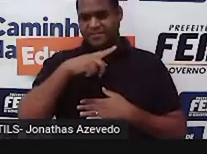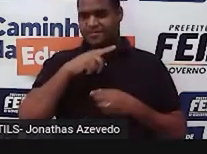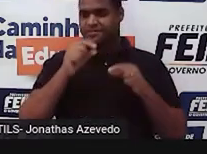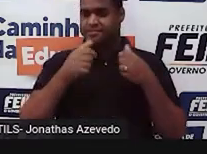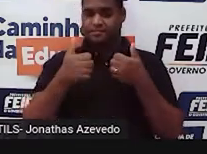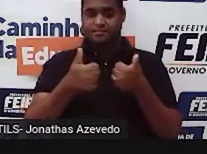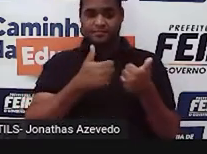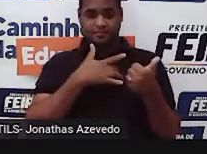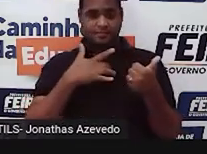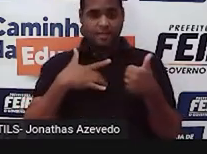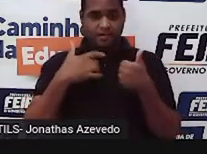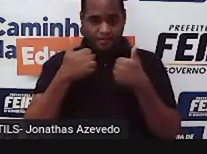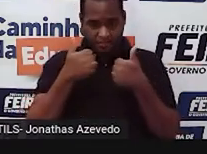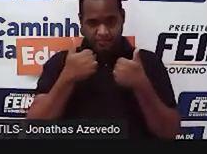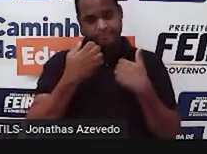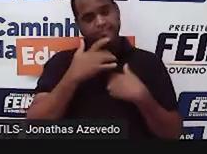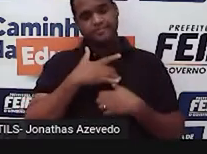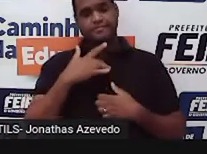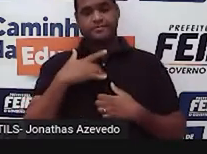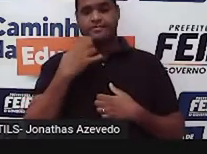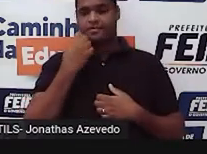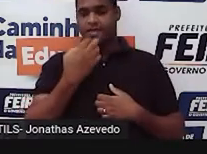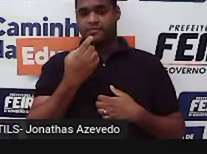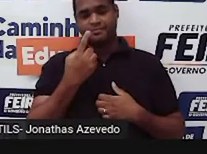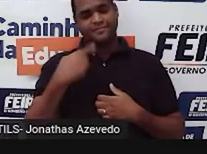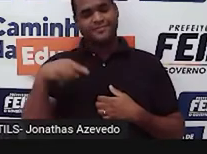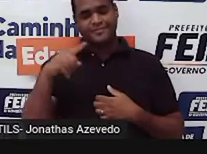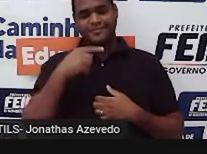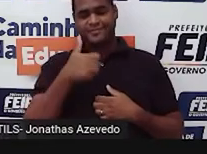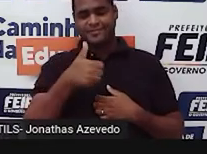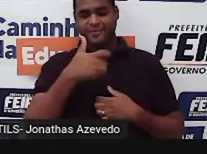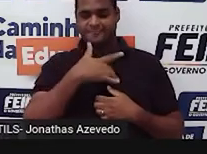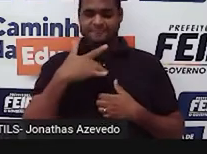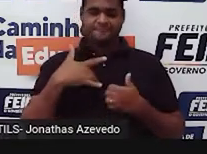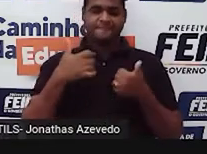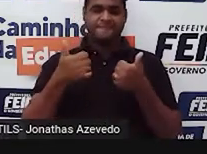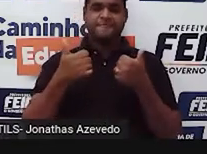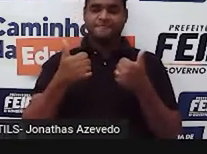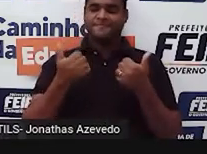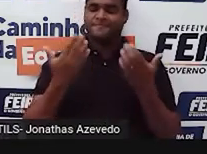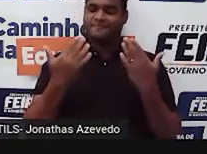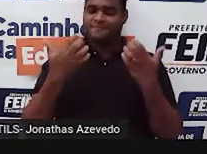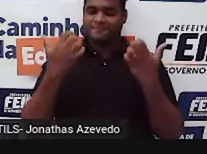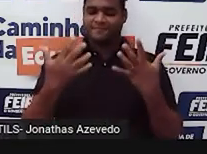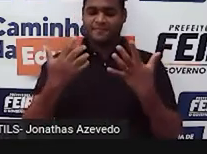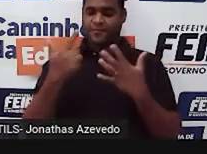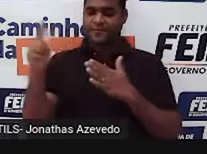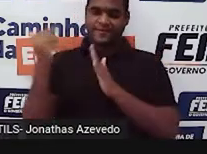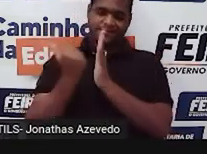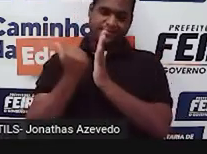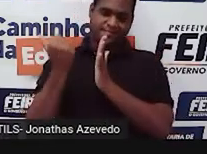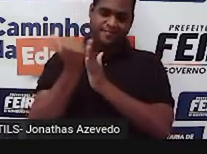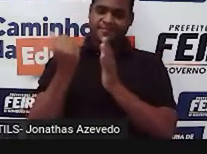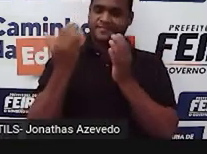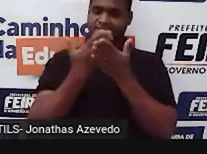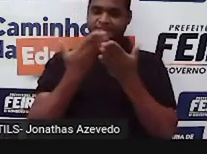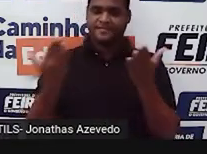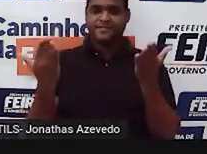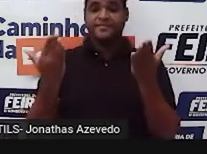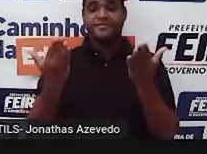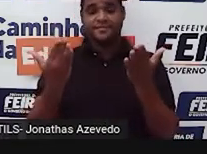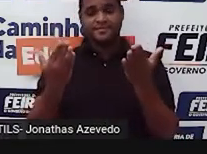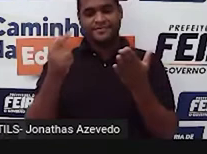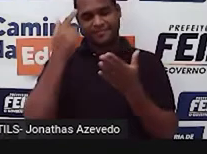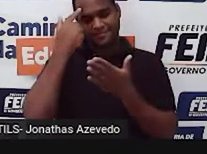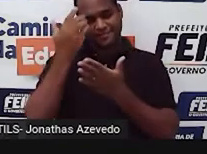aí do outro lado? Tudo bem comigo aqui? Tudo bem conosco? Vamos lá, mais uma aula, né? Essa aula que é para você,